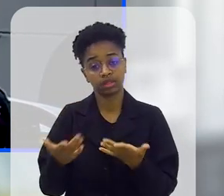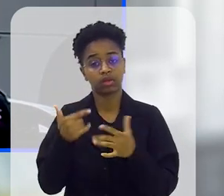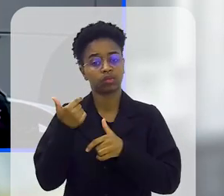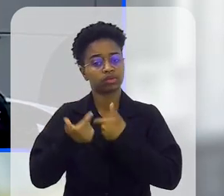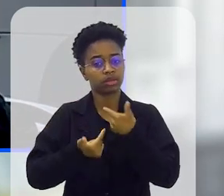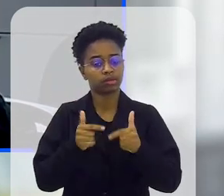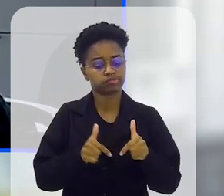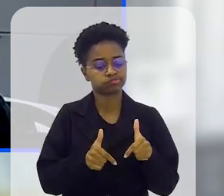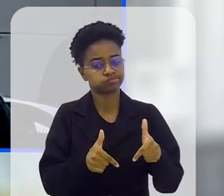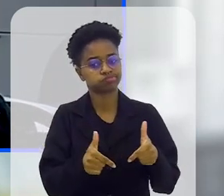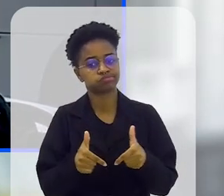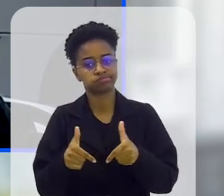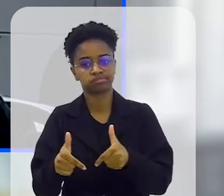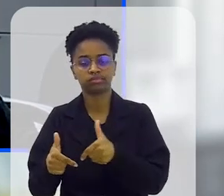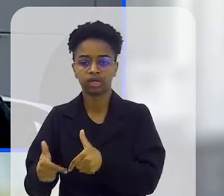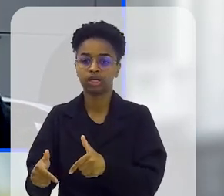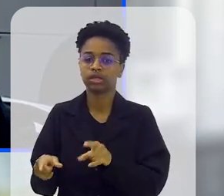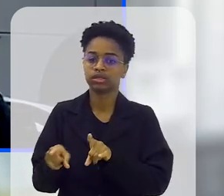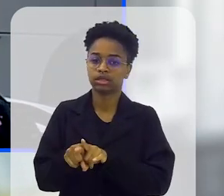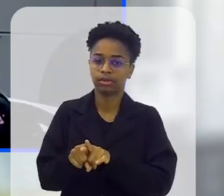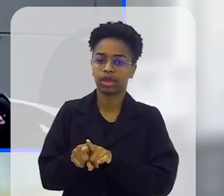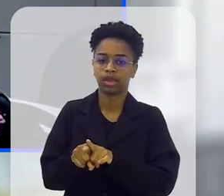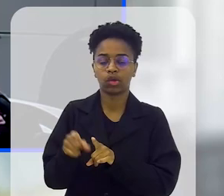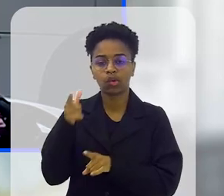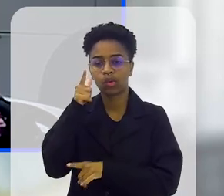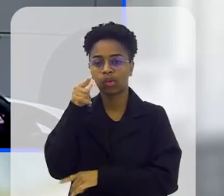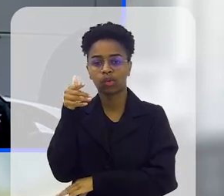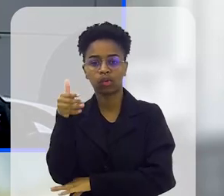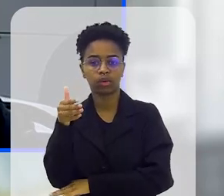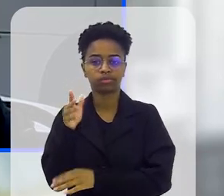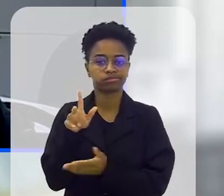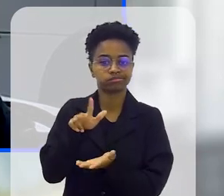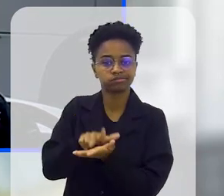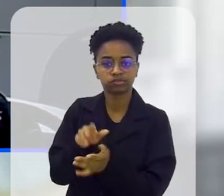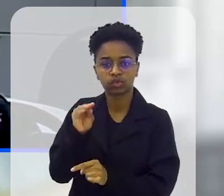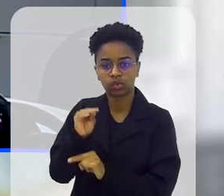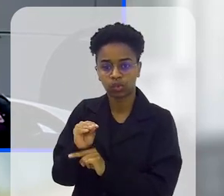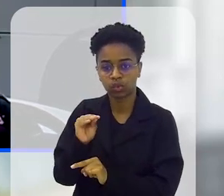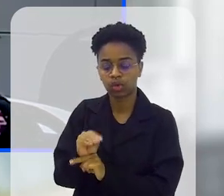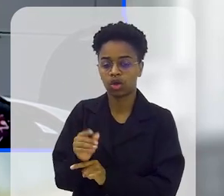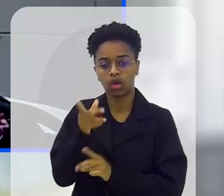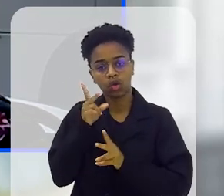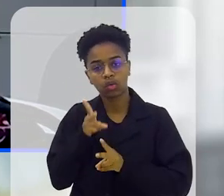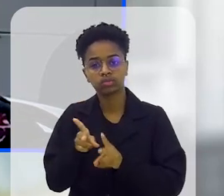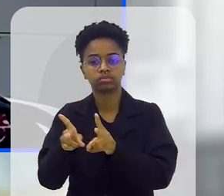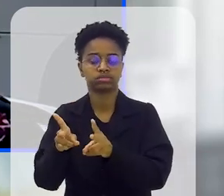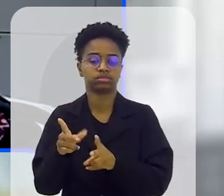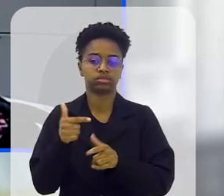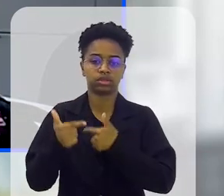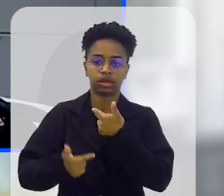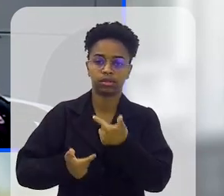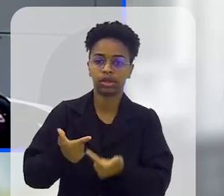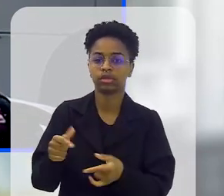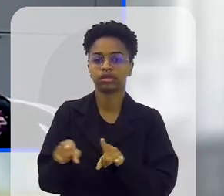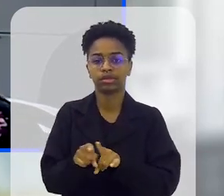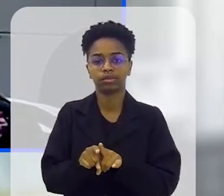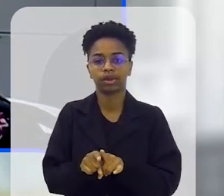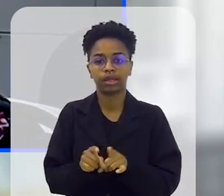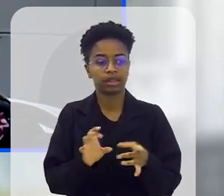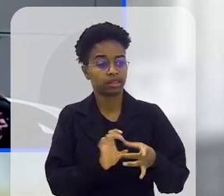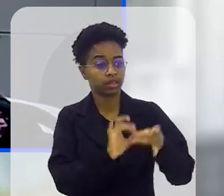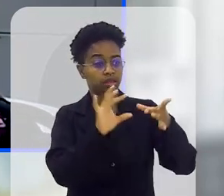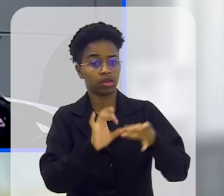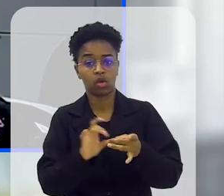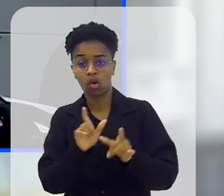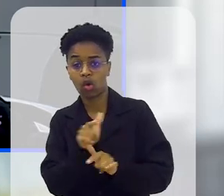trabalhos que nós desenvolvemos, além da hospedagem, que garanta a continuidade do tratamento, liberando